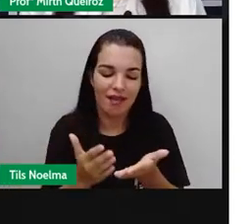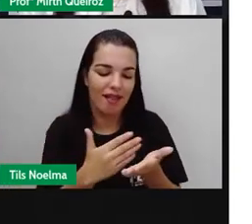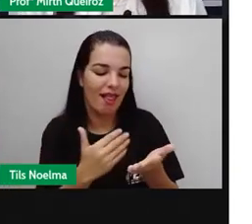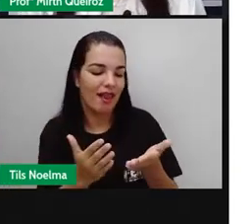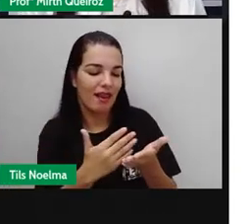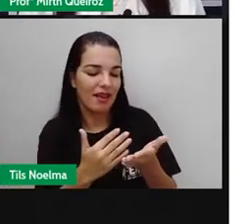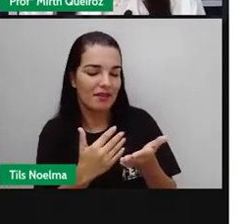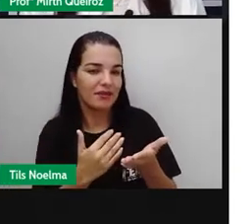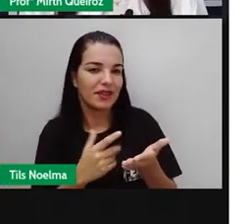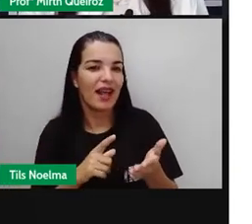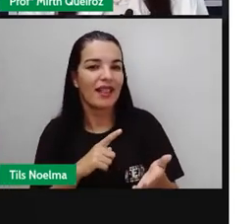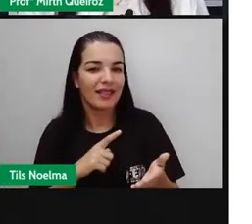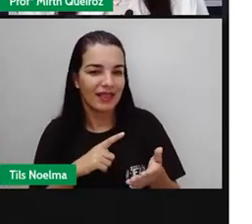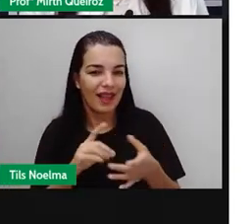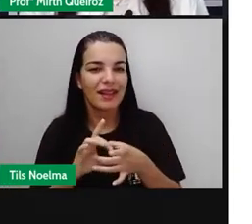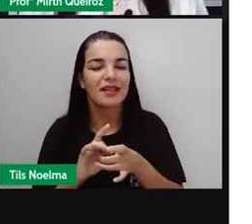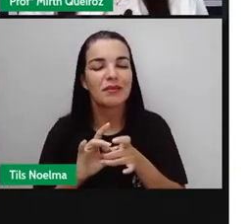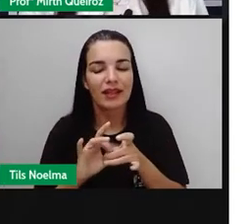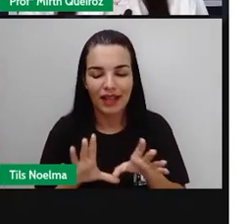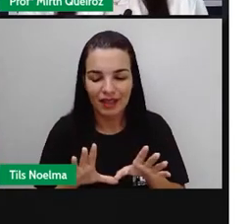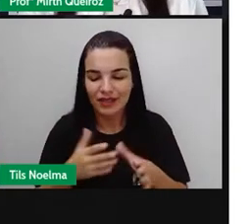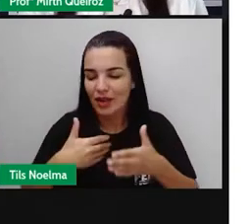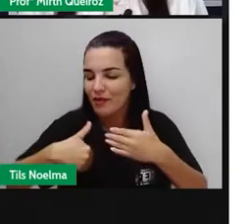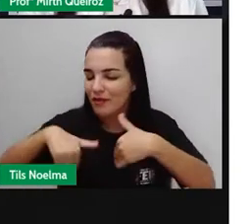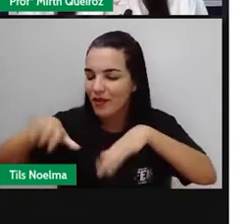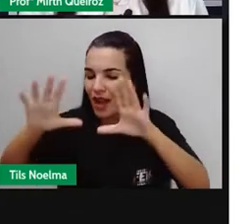que nos permite ir a qualquer lugar.